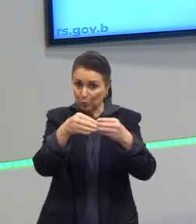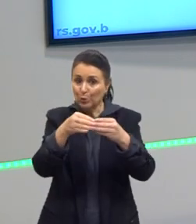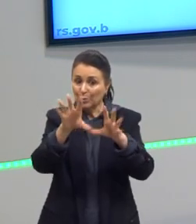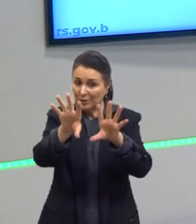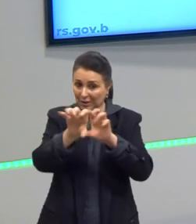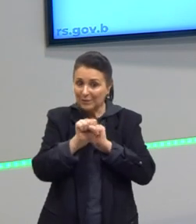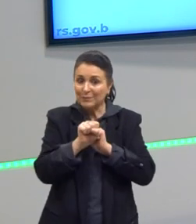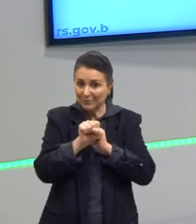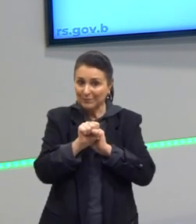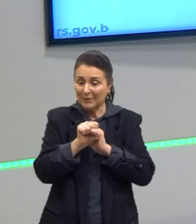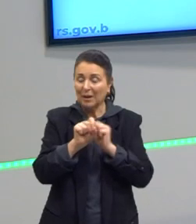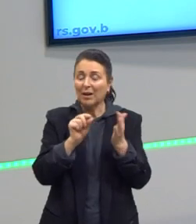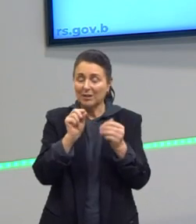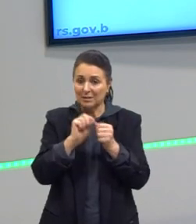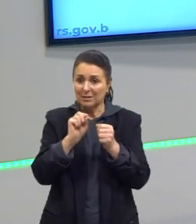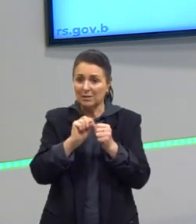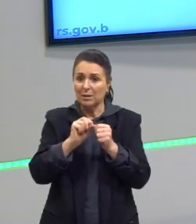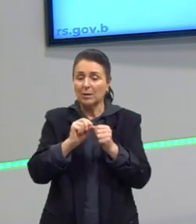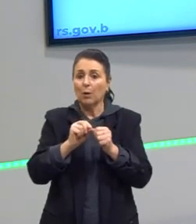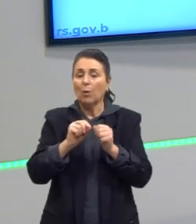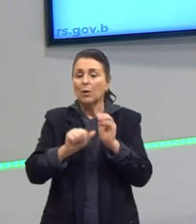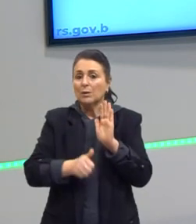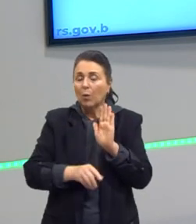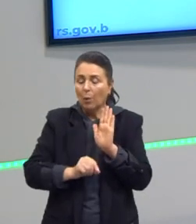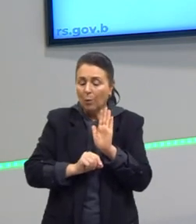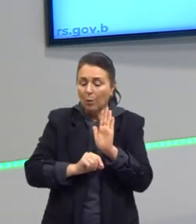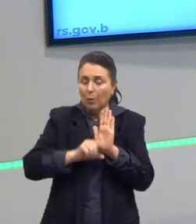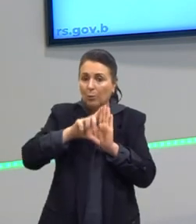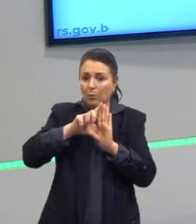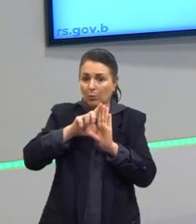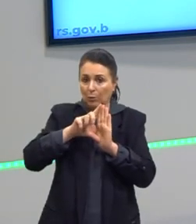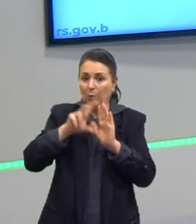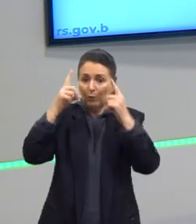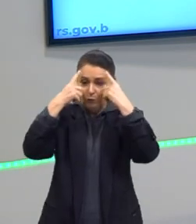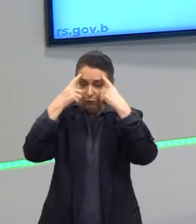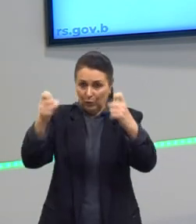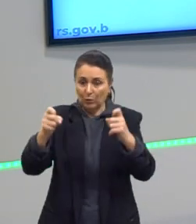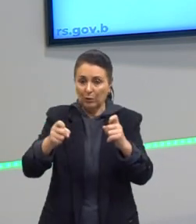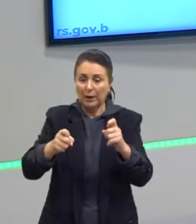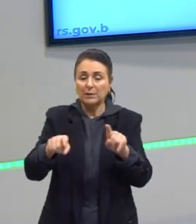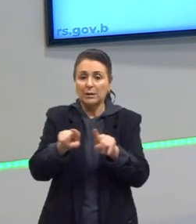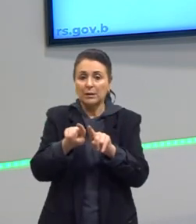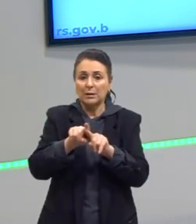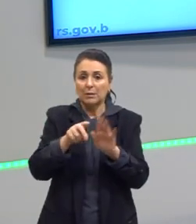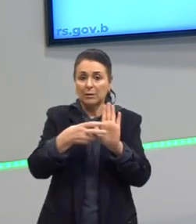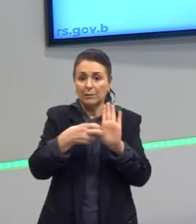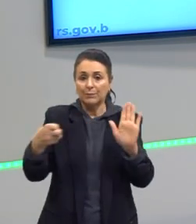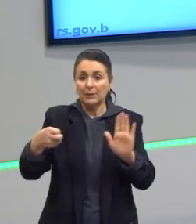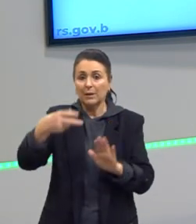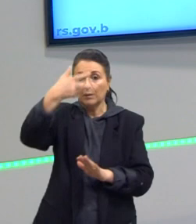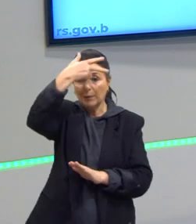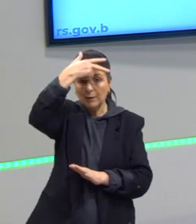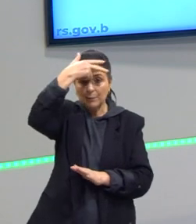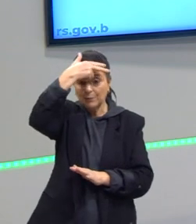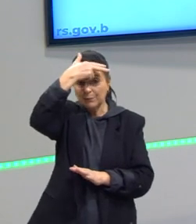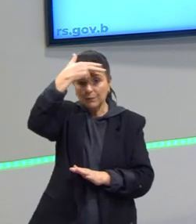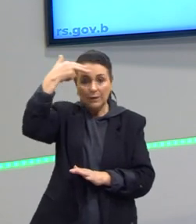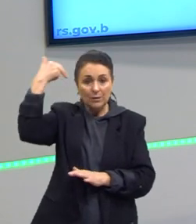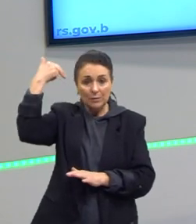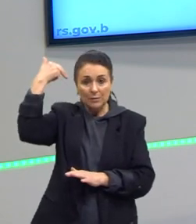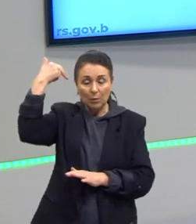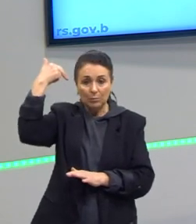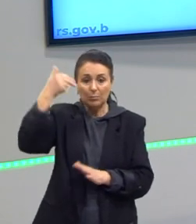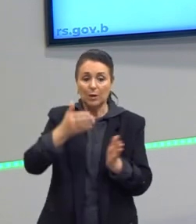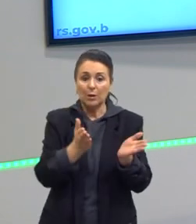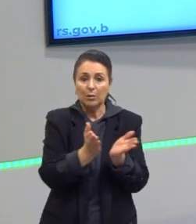Nós, então, podemos observar um aumento de violência da criminalidade e esses fatores da estigmatização da pobreza, essa